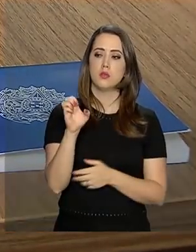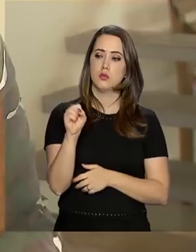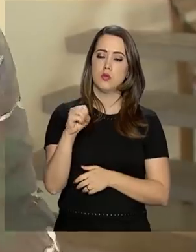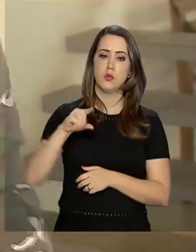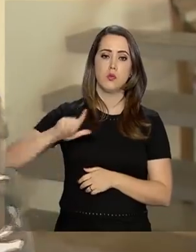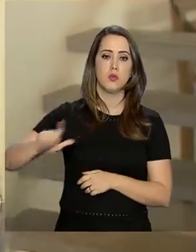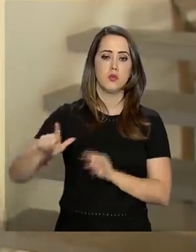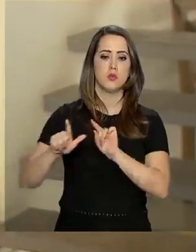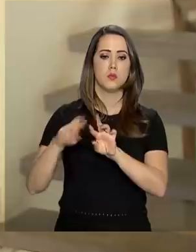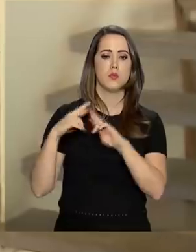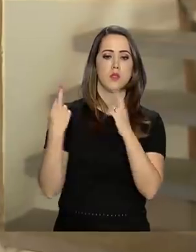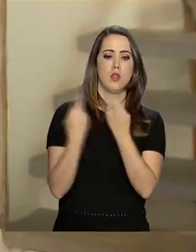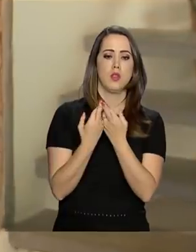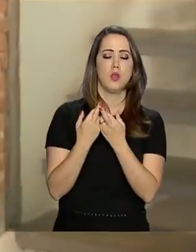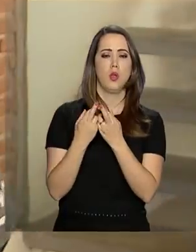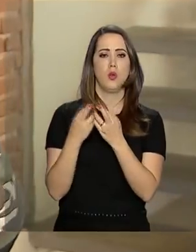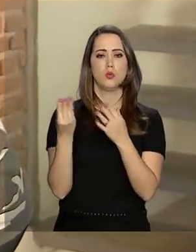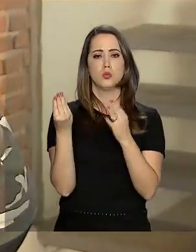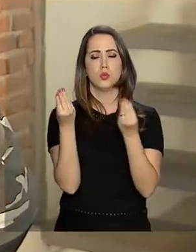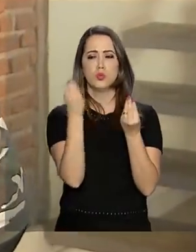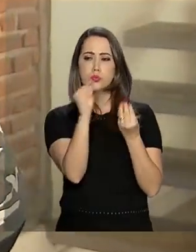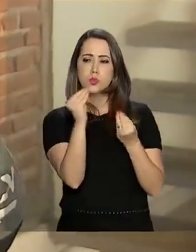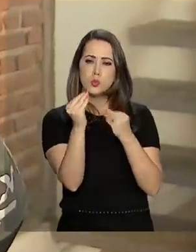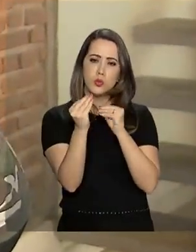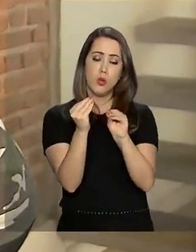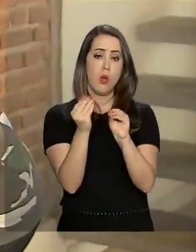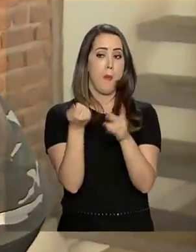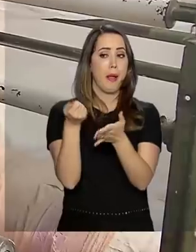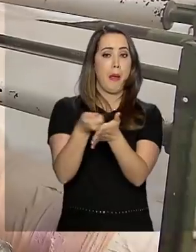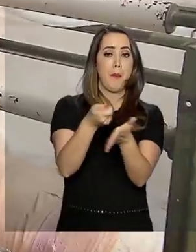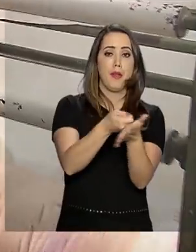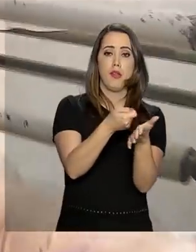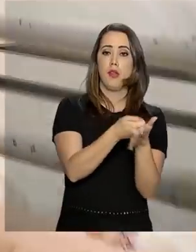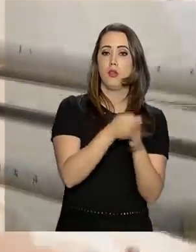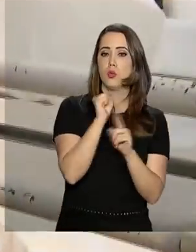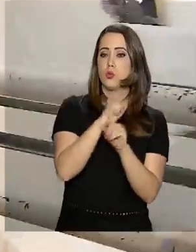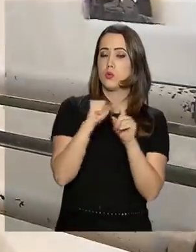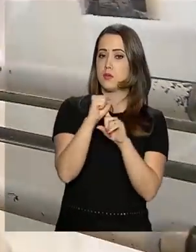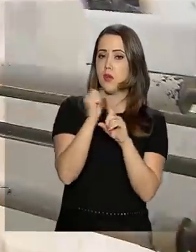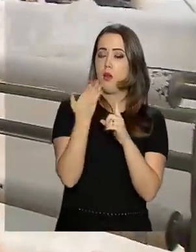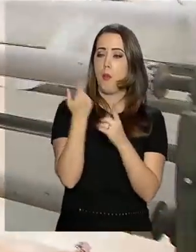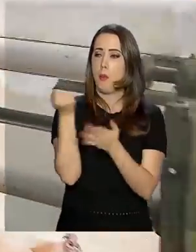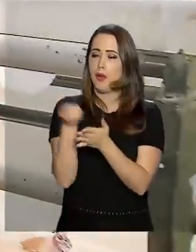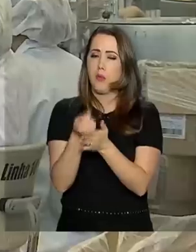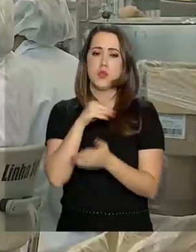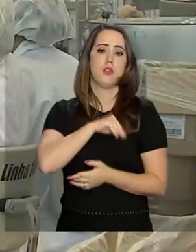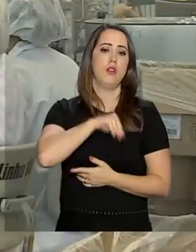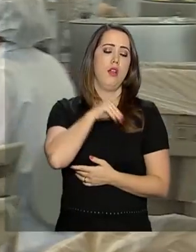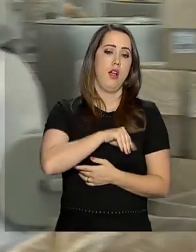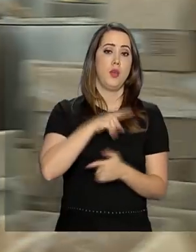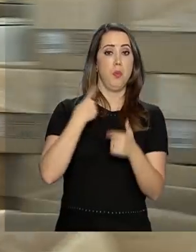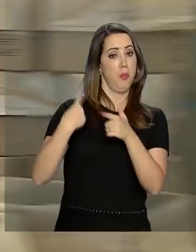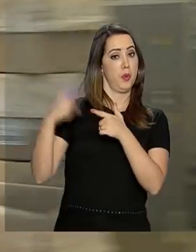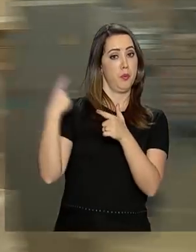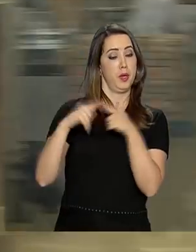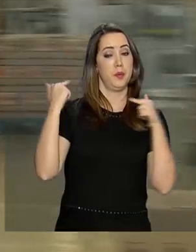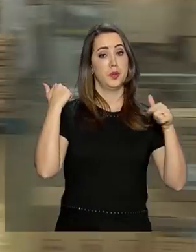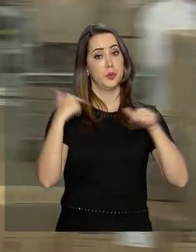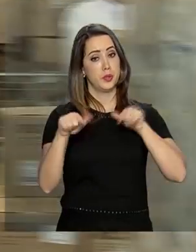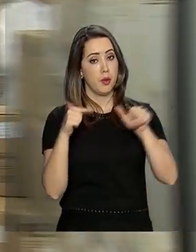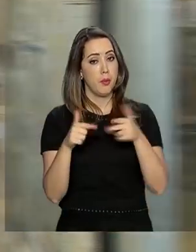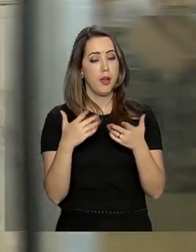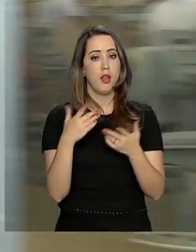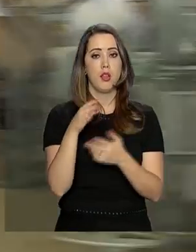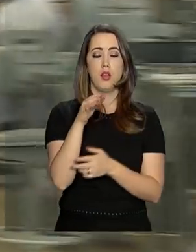-Social reúne dados como contribuições previdenciárias, folhas de pagamento, acidentes de trabalho, aviso